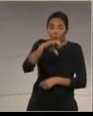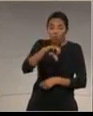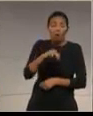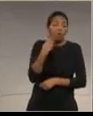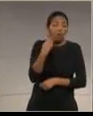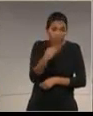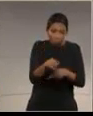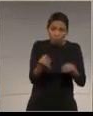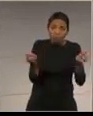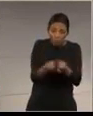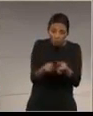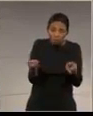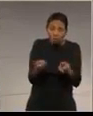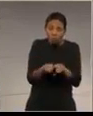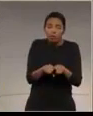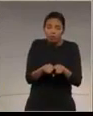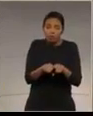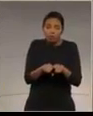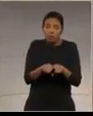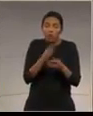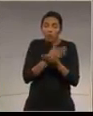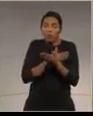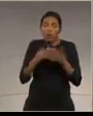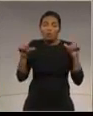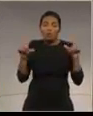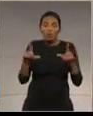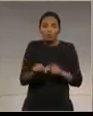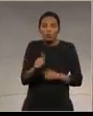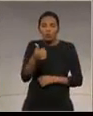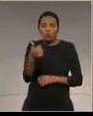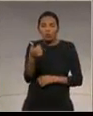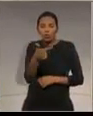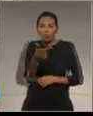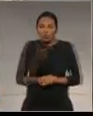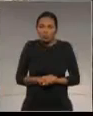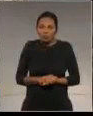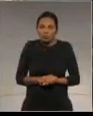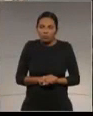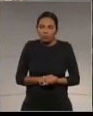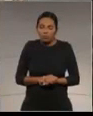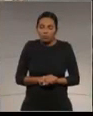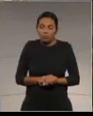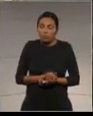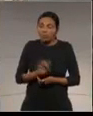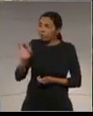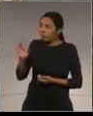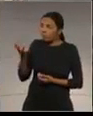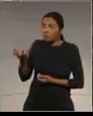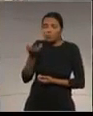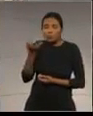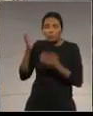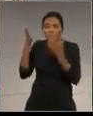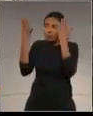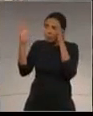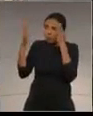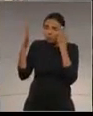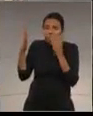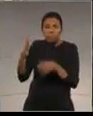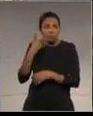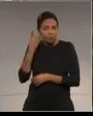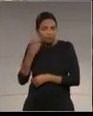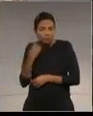ou seja, nós estamos regredindo deste ano para o ano que vem 12% do orçamento. Só quero parabenizar o deputado.